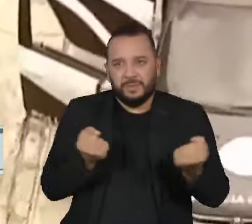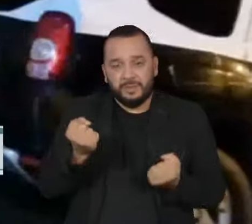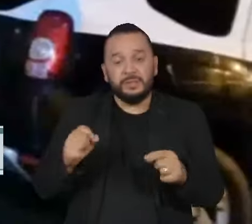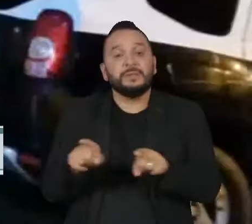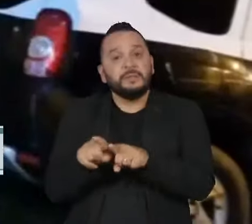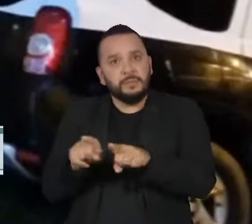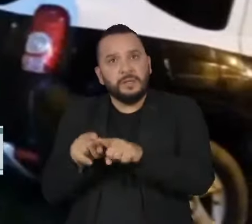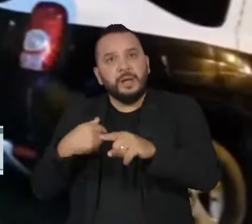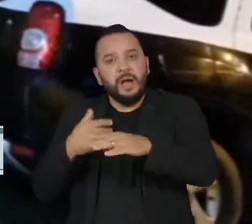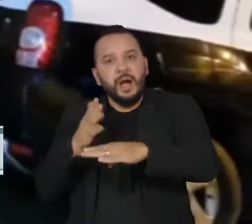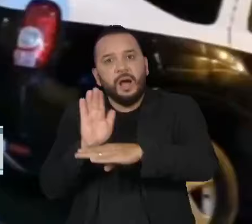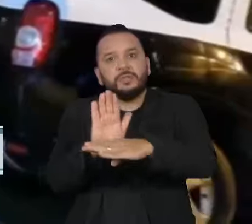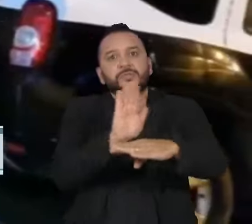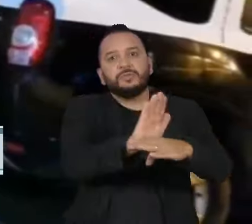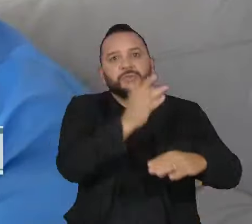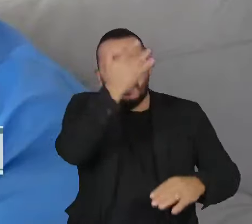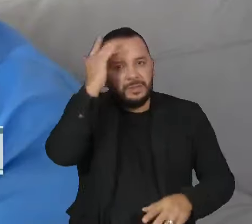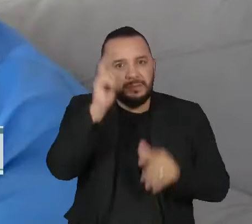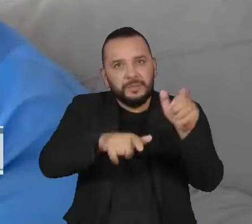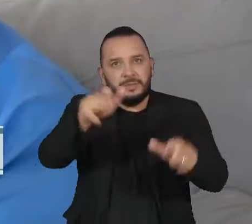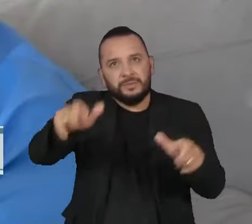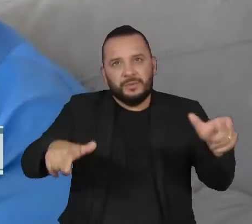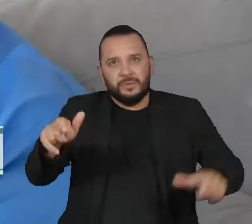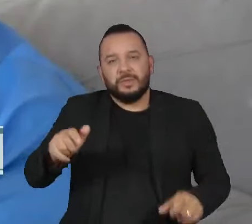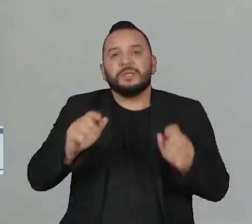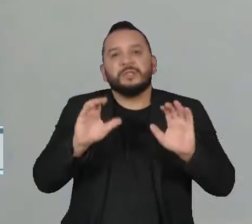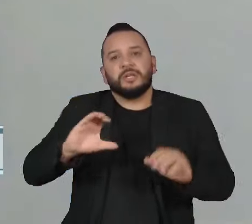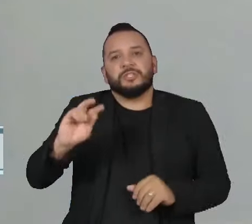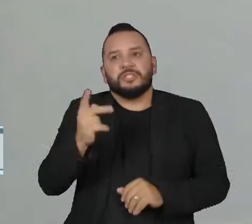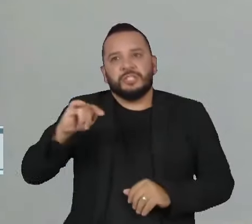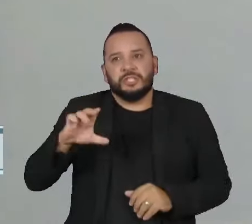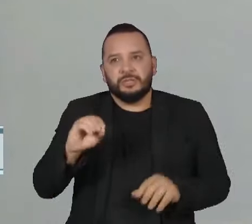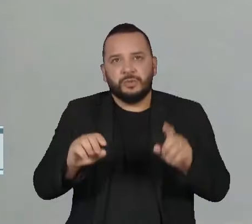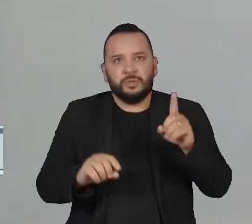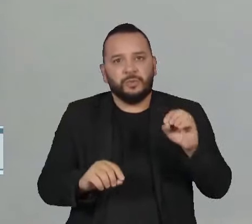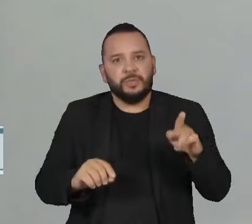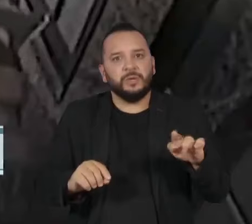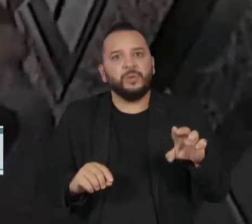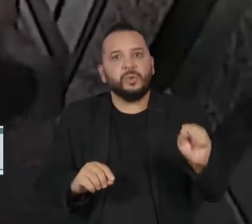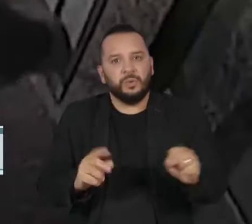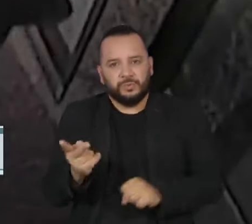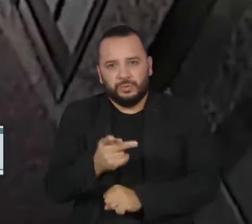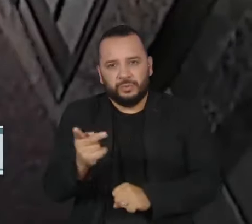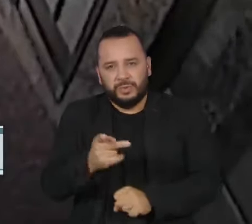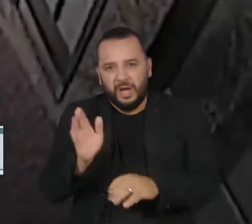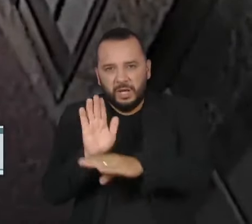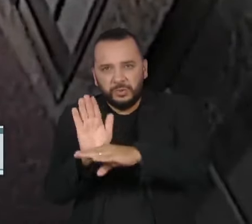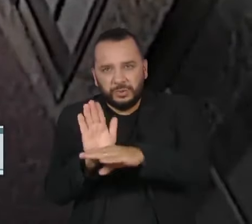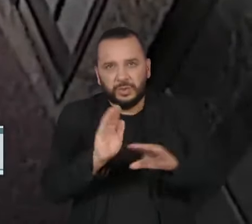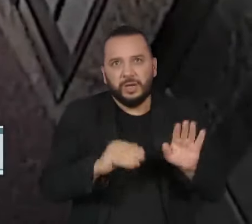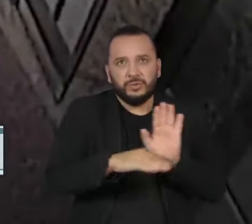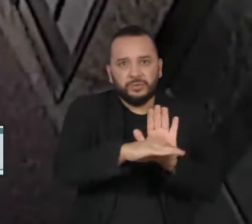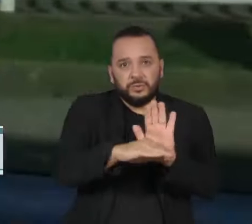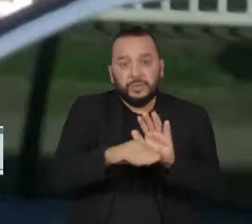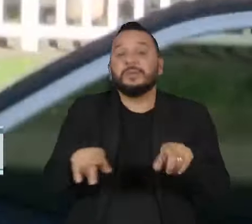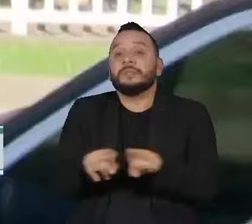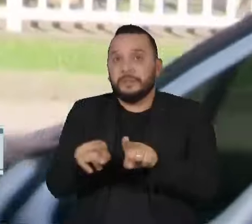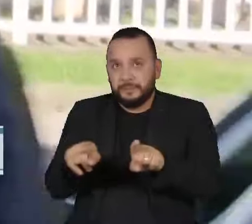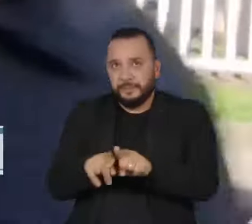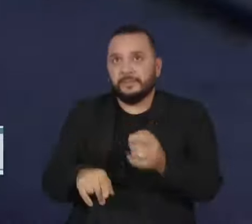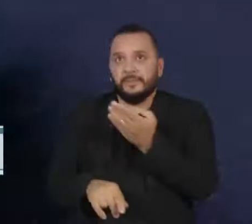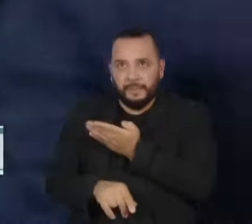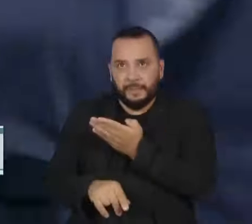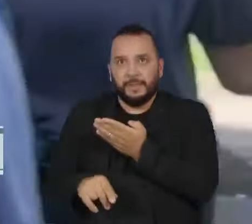auxílio intelectual aos mandantes, os irmãos Chiquinho e Domingos Brazão. Segundo a denúncia, ele também teria